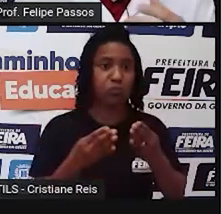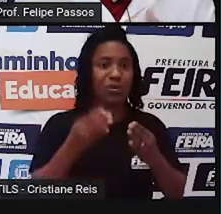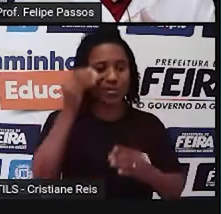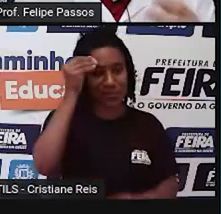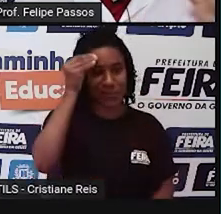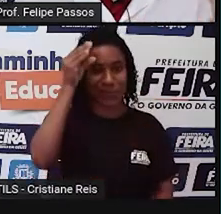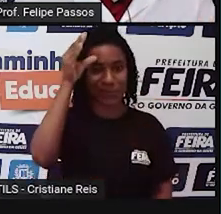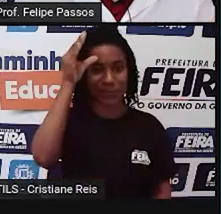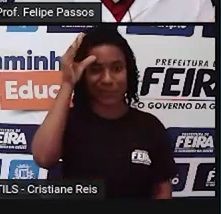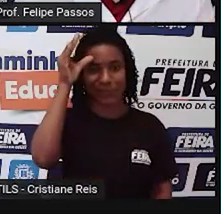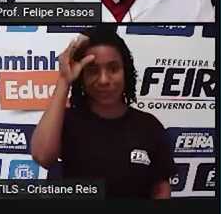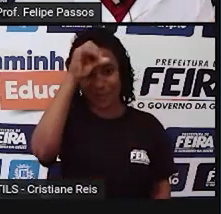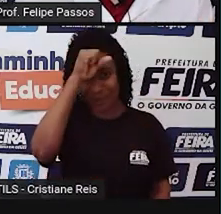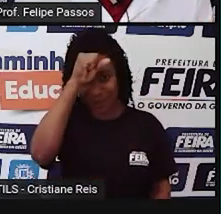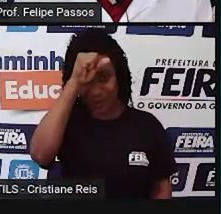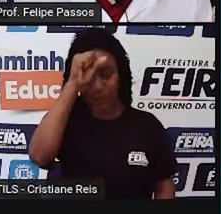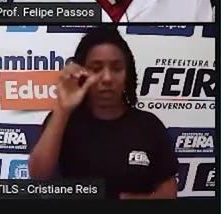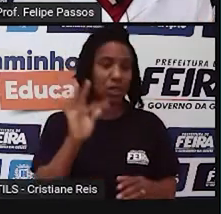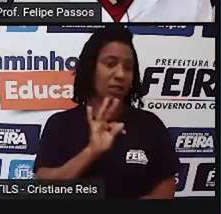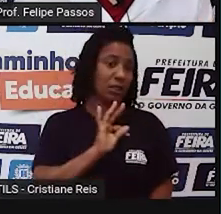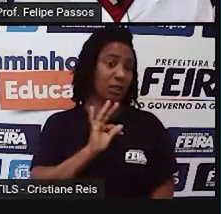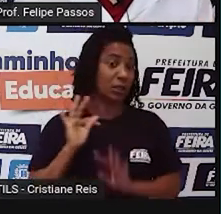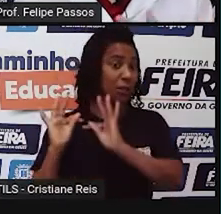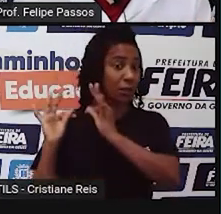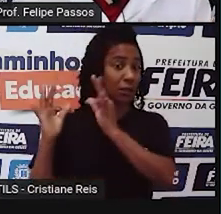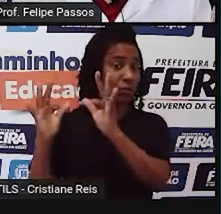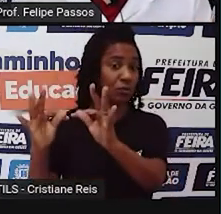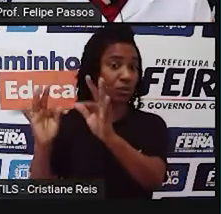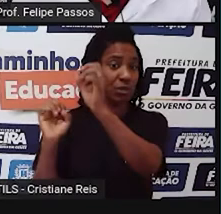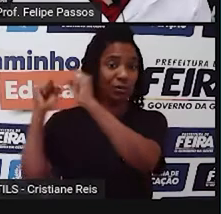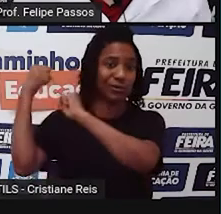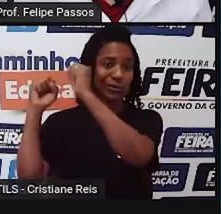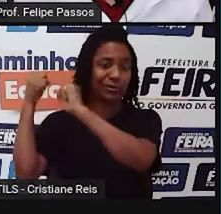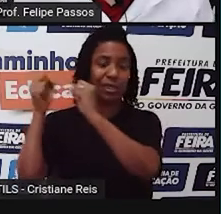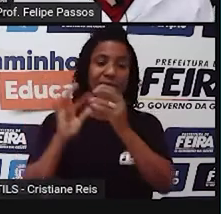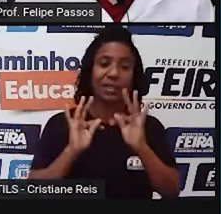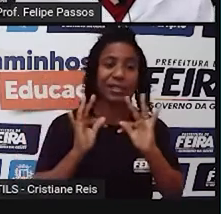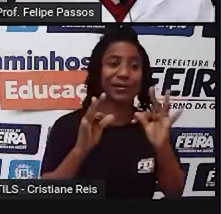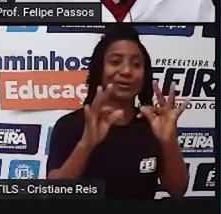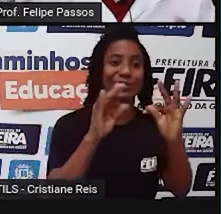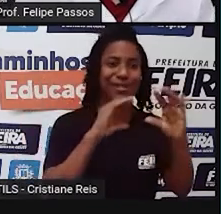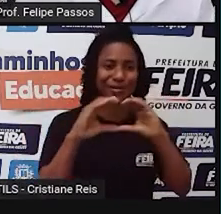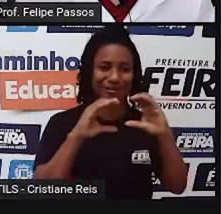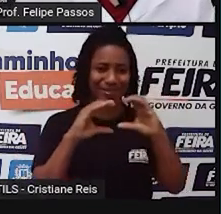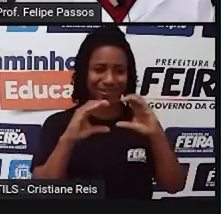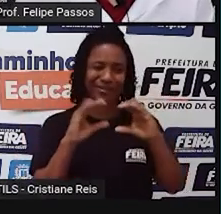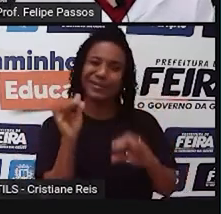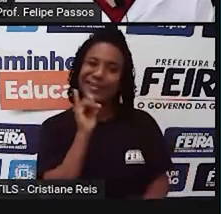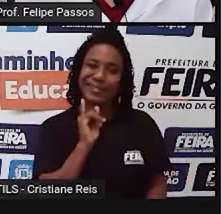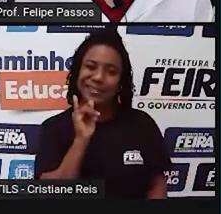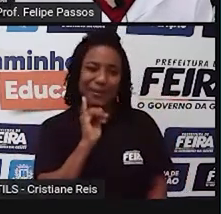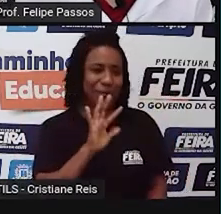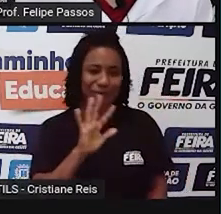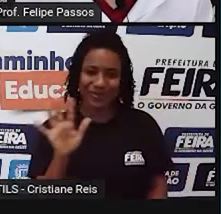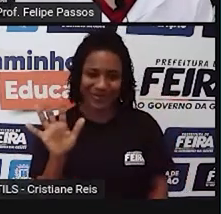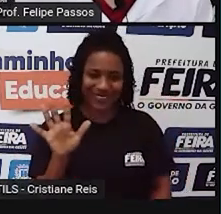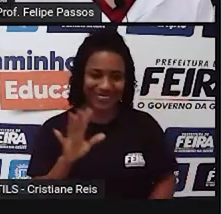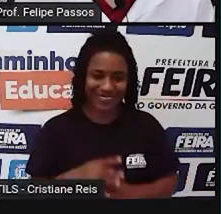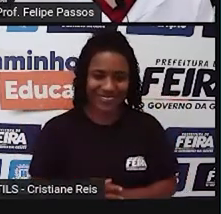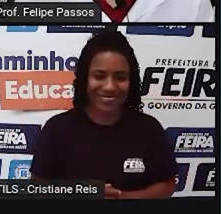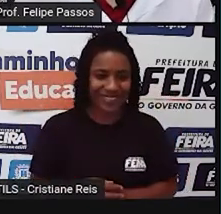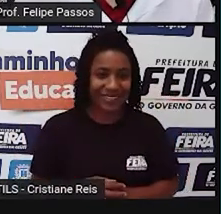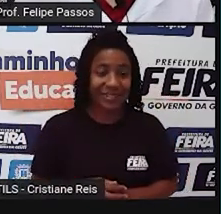voltadas para a indústria, existem tecnologias voltadas para a comunicação, informação, tá? Só um exemplo. Três,